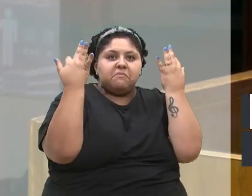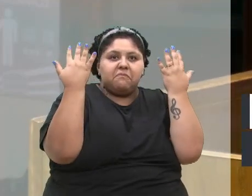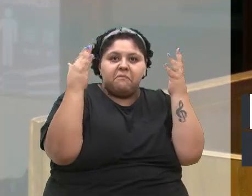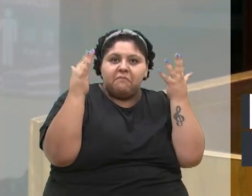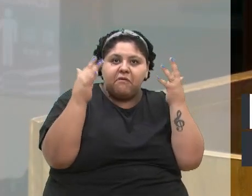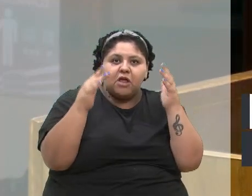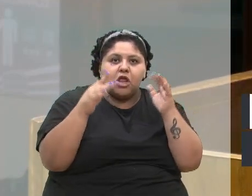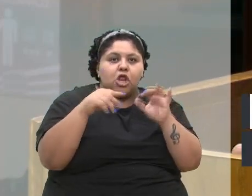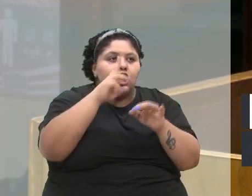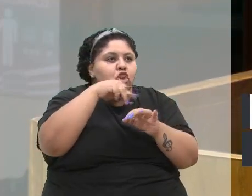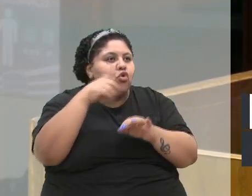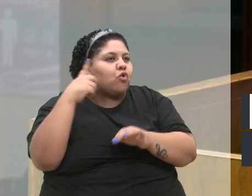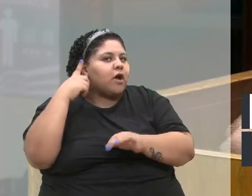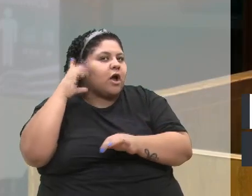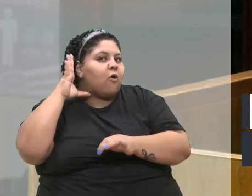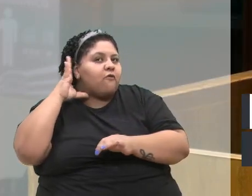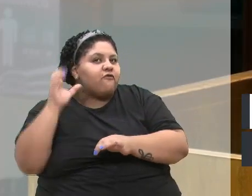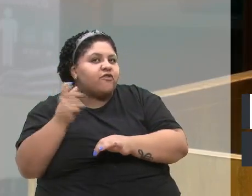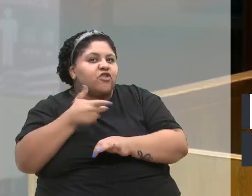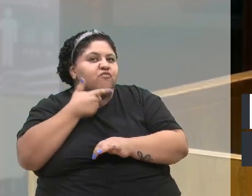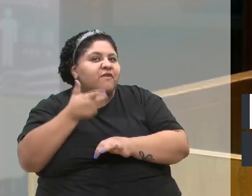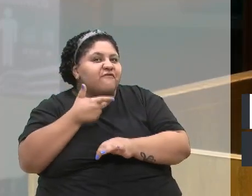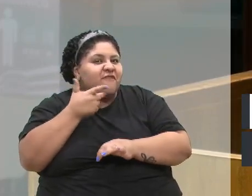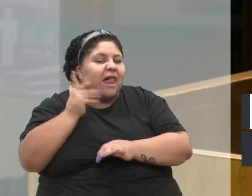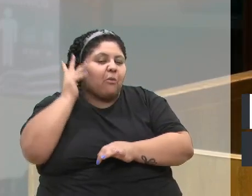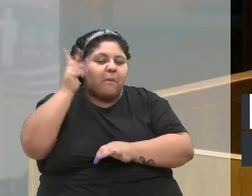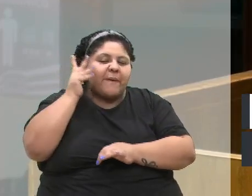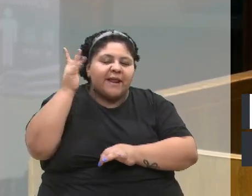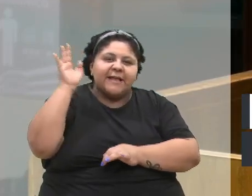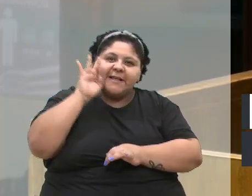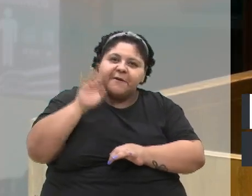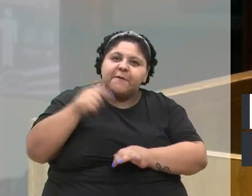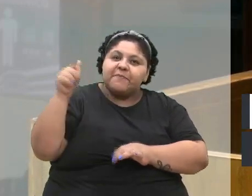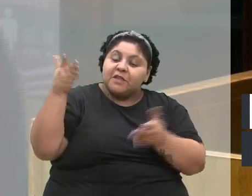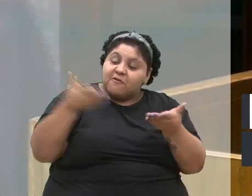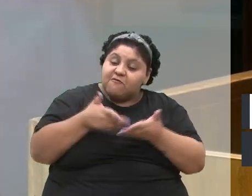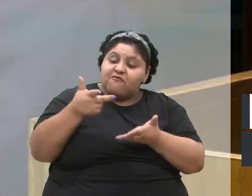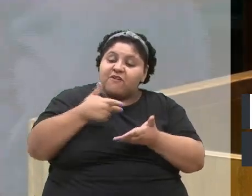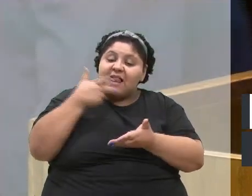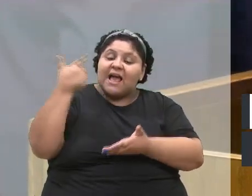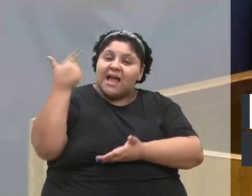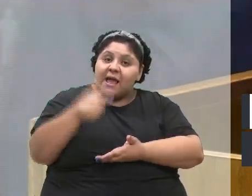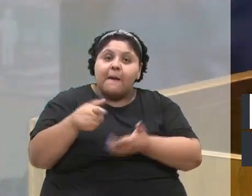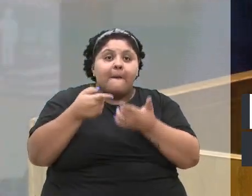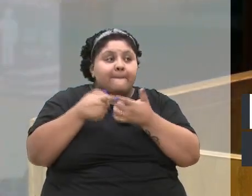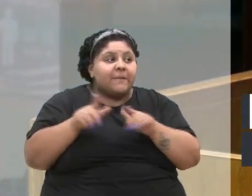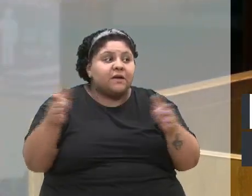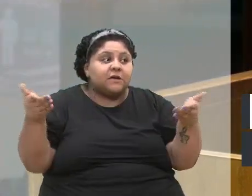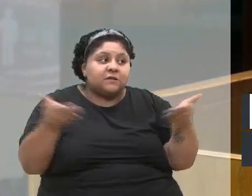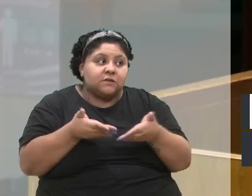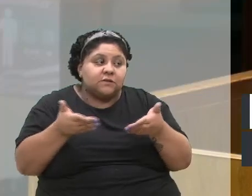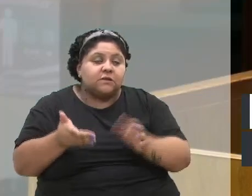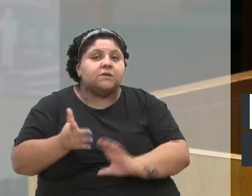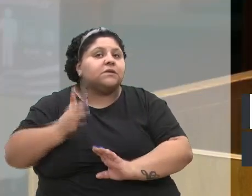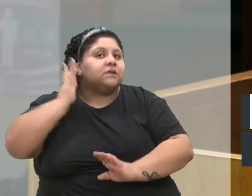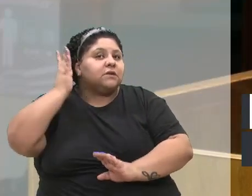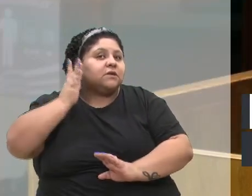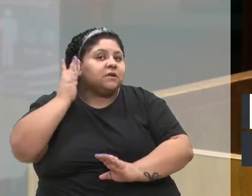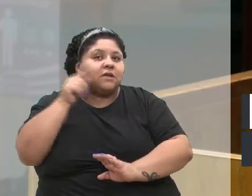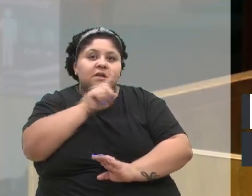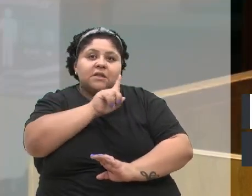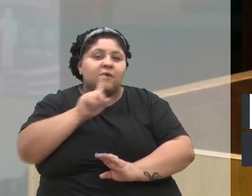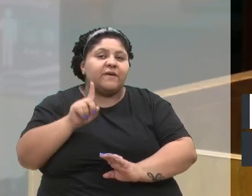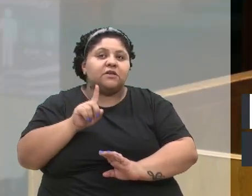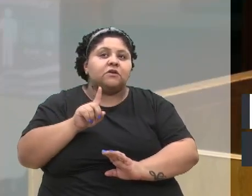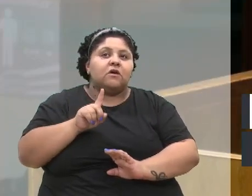ouvido um discurso tão bacana. Eu vou repetir esse discurso hoje, mas hoje esse discurso não fica só no